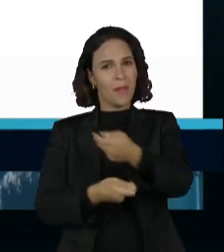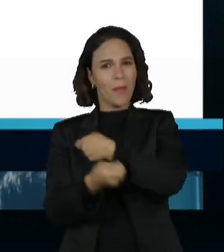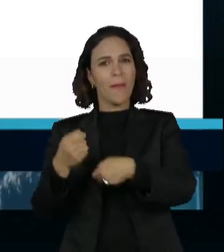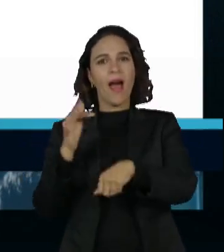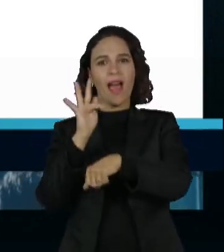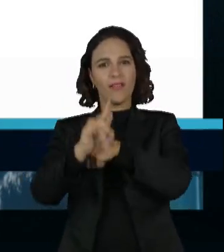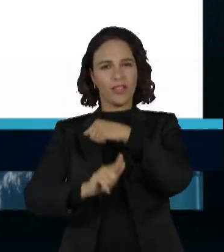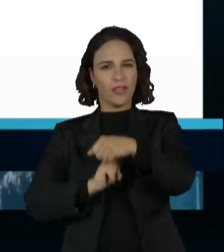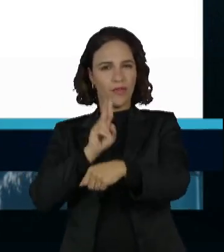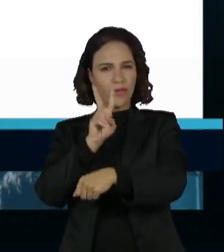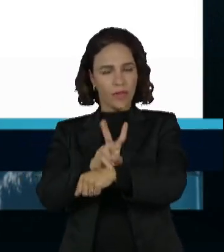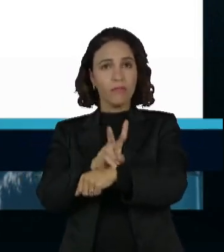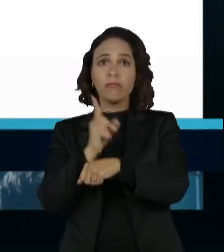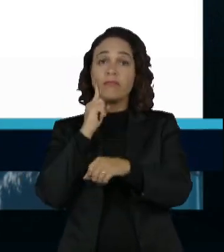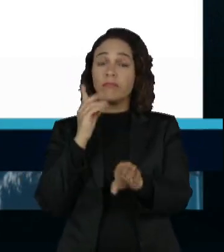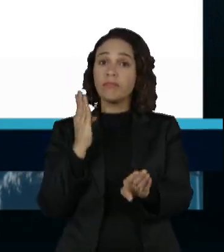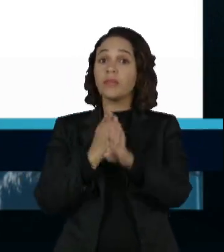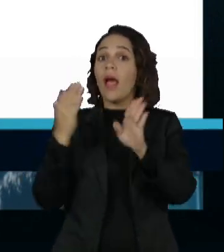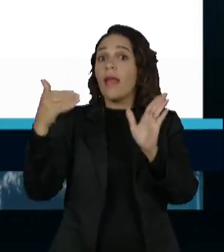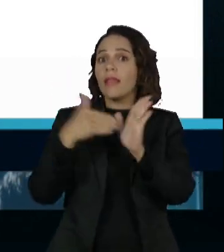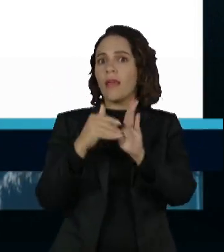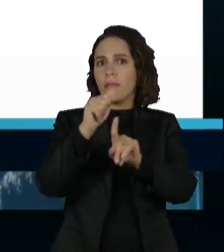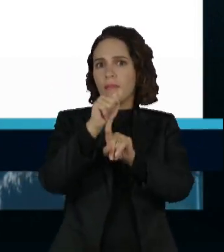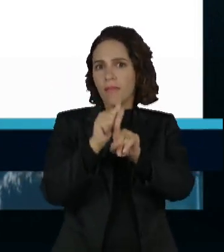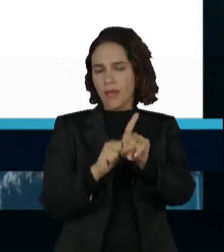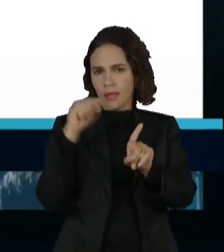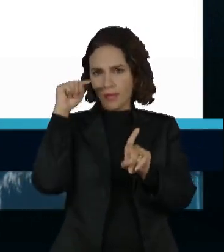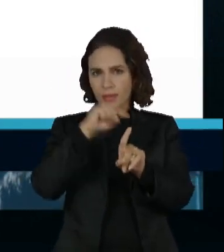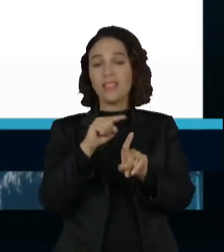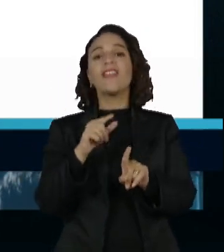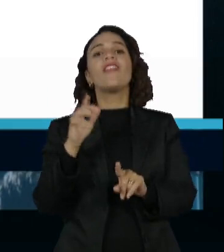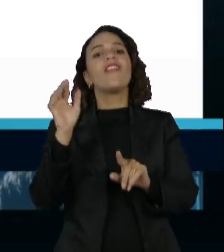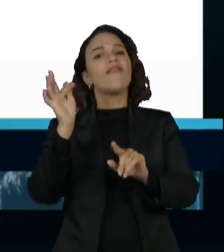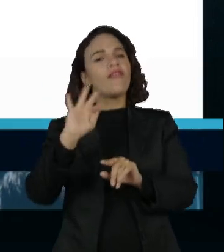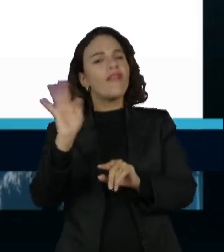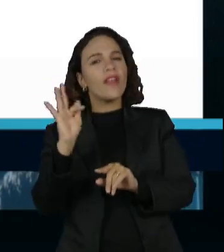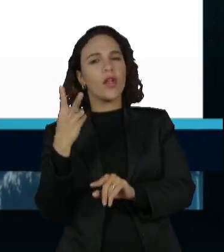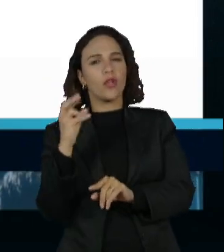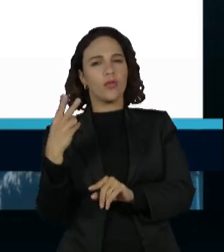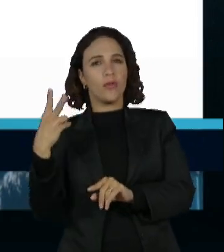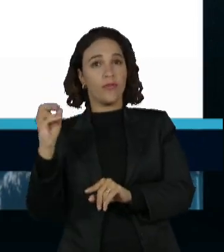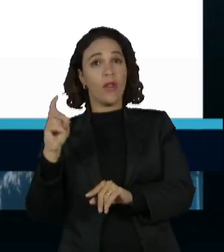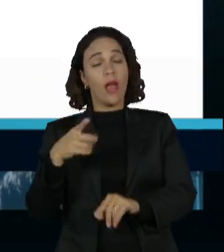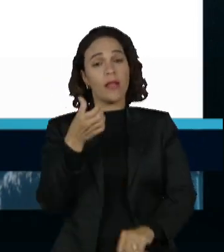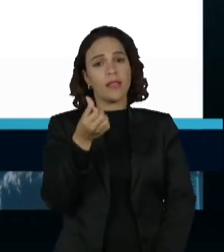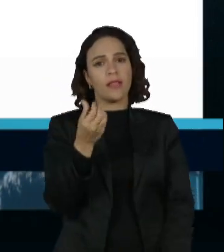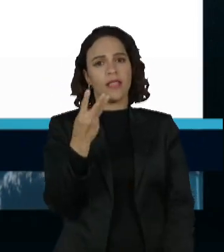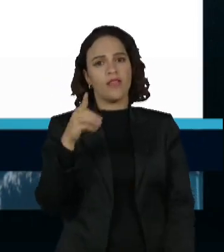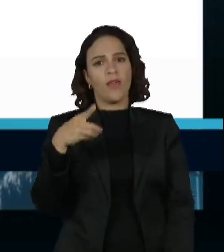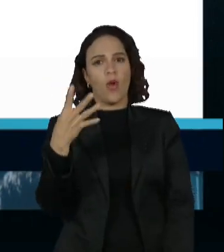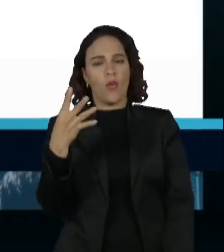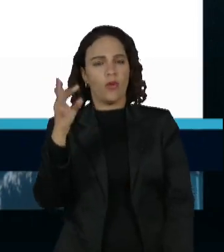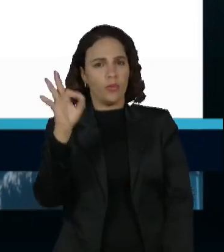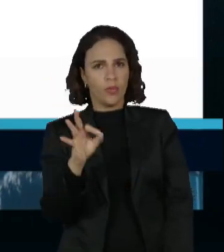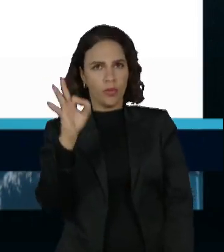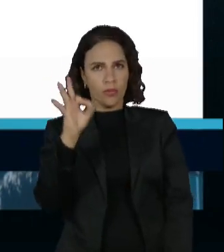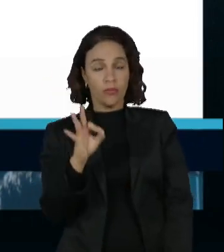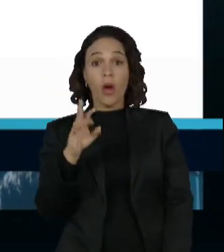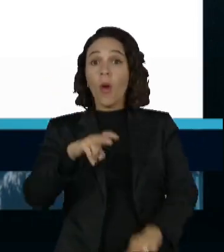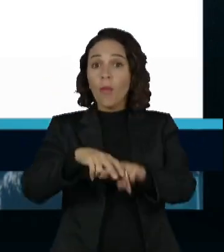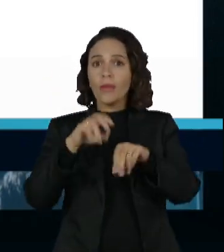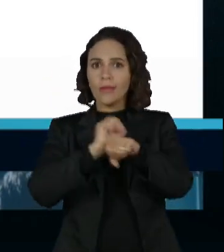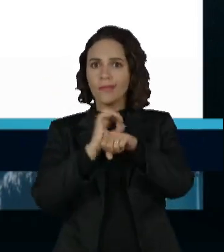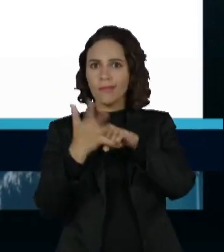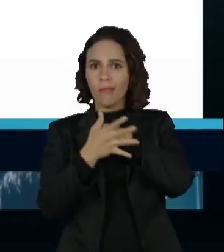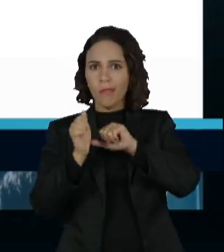Getúlio Vargas identificou que até fevereiro de 2020 a taxa era de 63,4%. Com a pandemia,